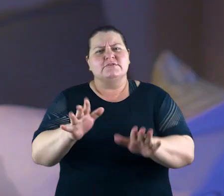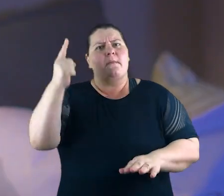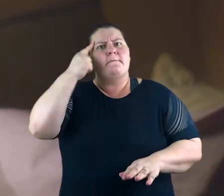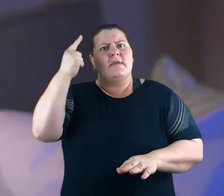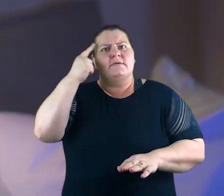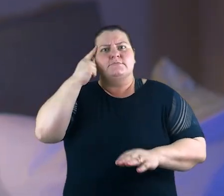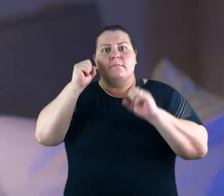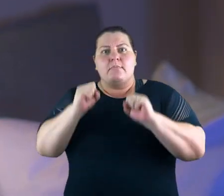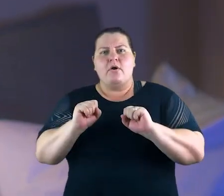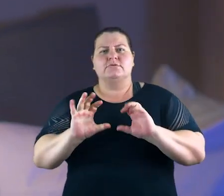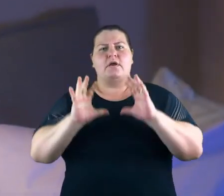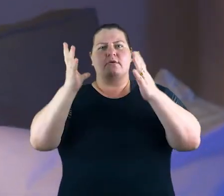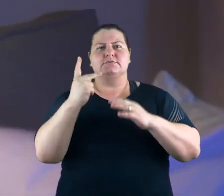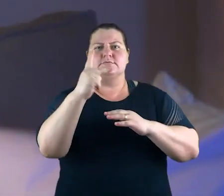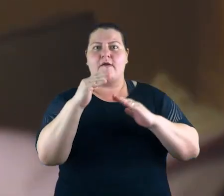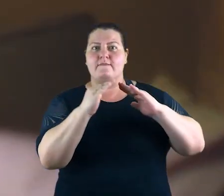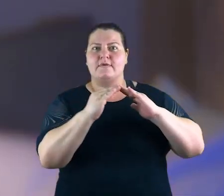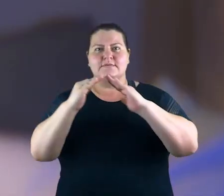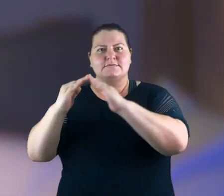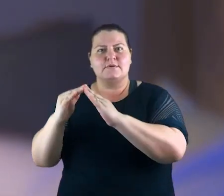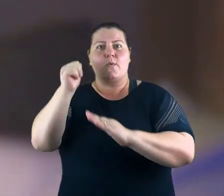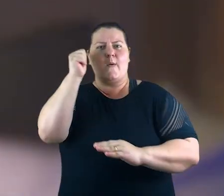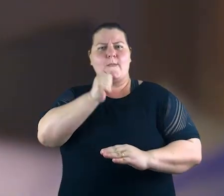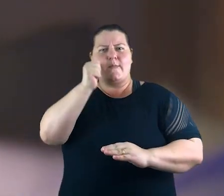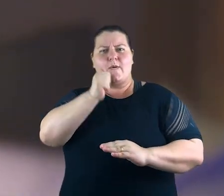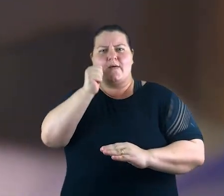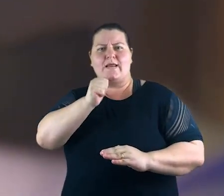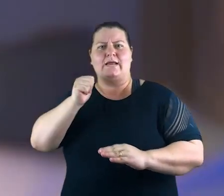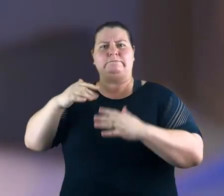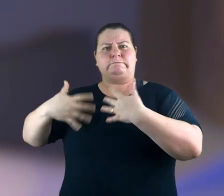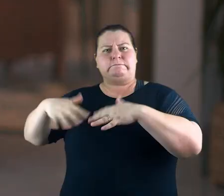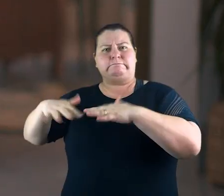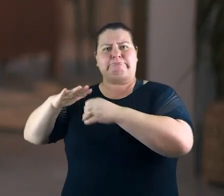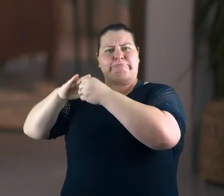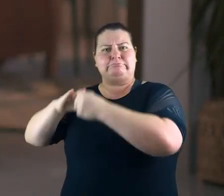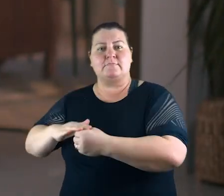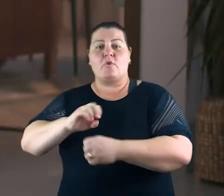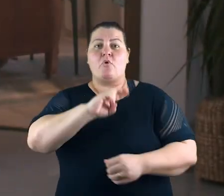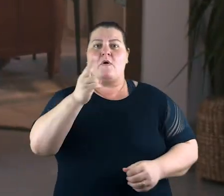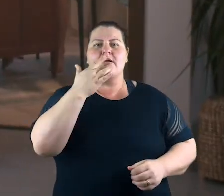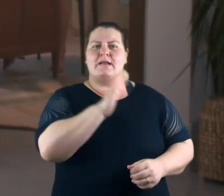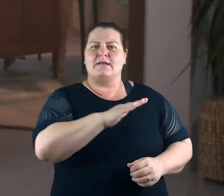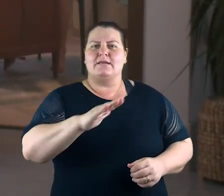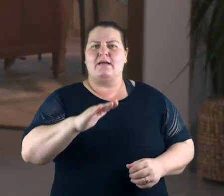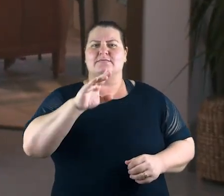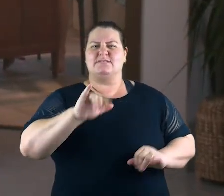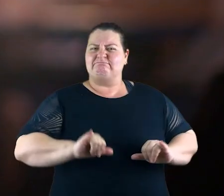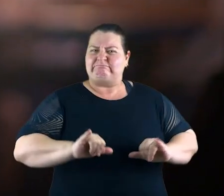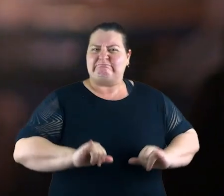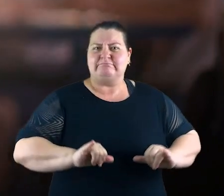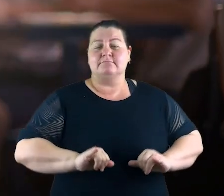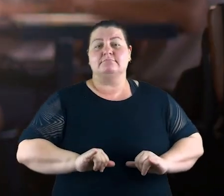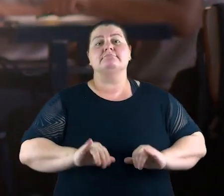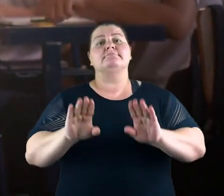Você já parou pra pensar que aí, do seu lado, pode ter uma mulher sendo ameaçada? Que pode ter uma criança em situação de risco?